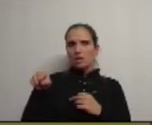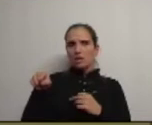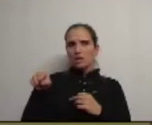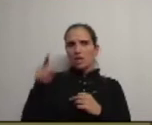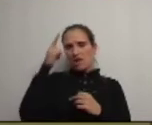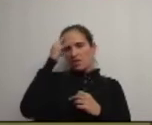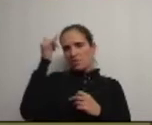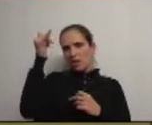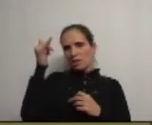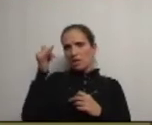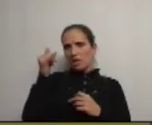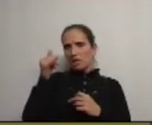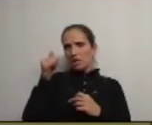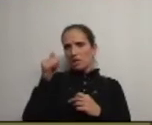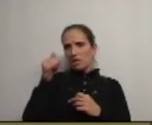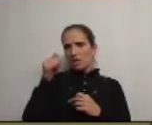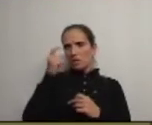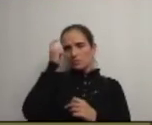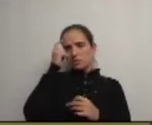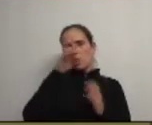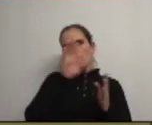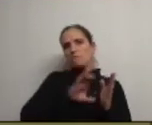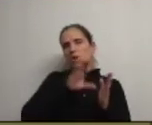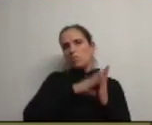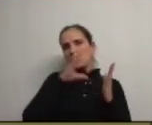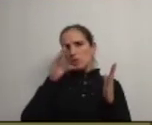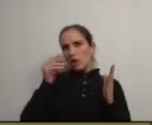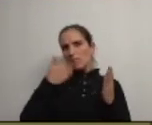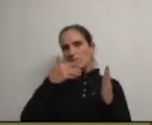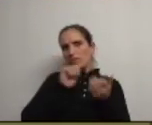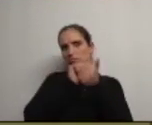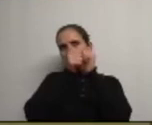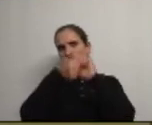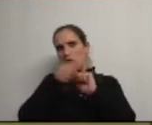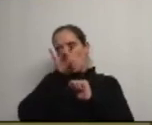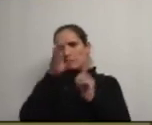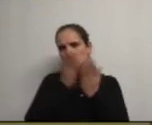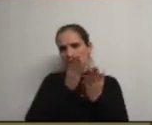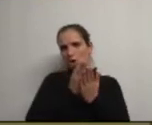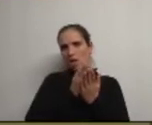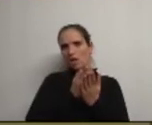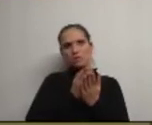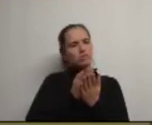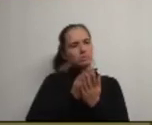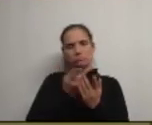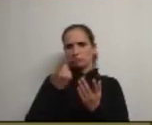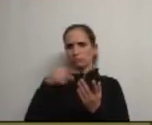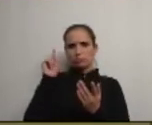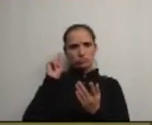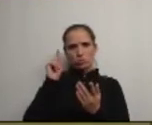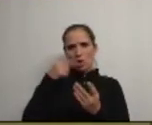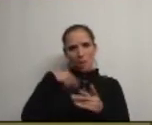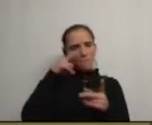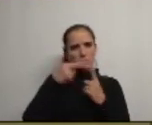com ideias de pensar num modelo que se vai voltar contra a própria escola não é a minha